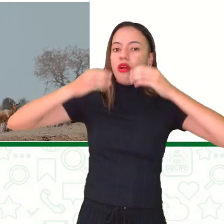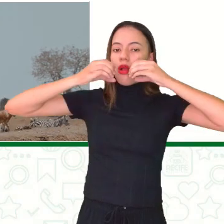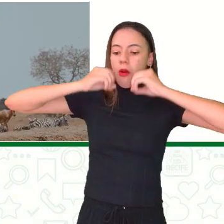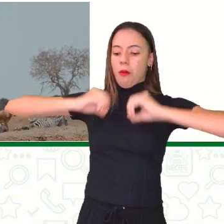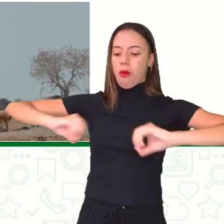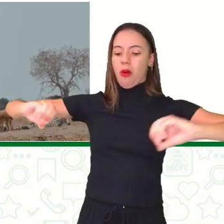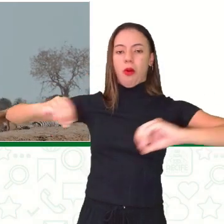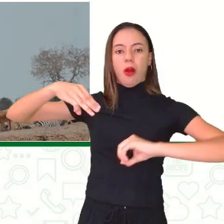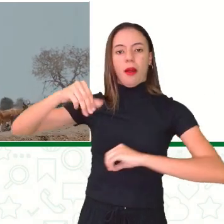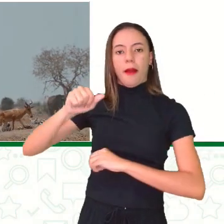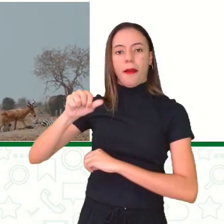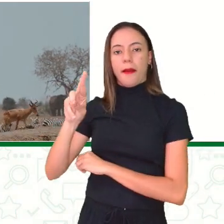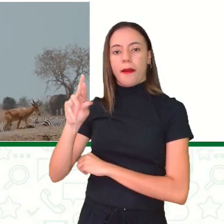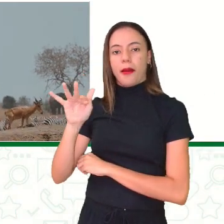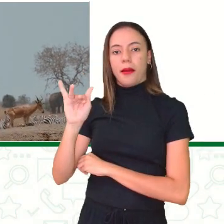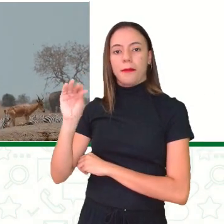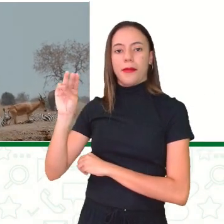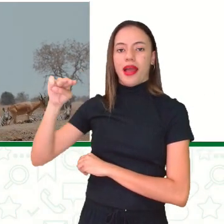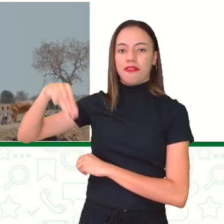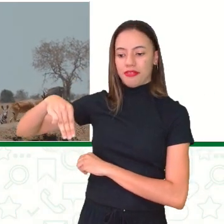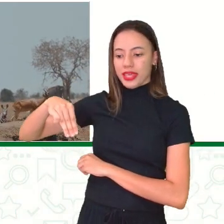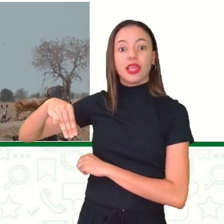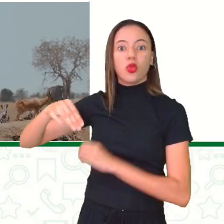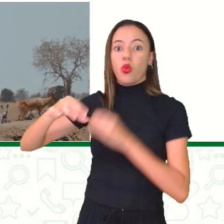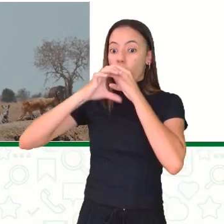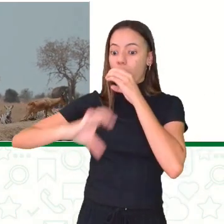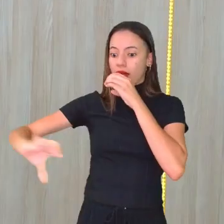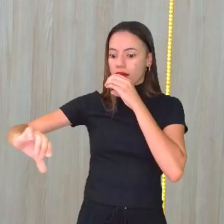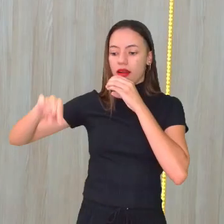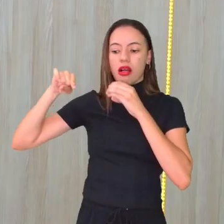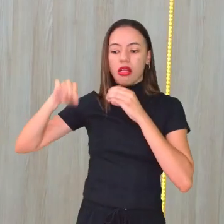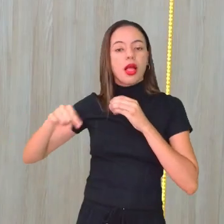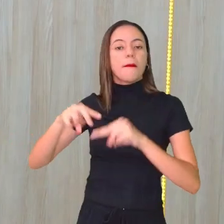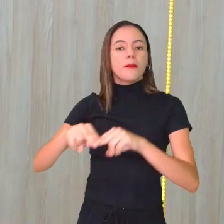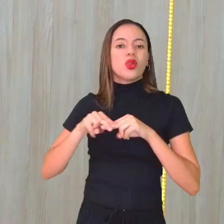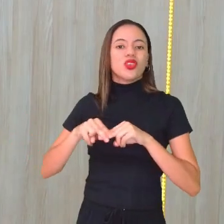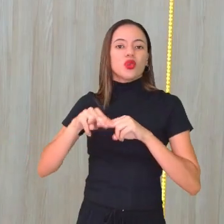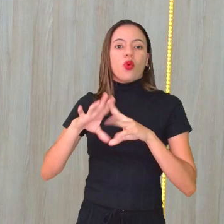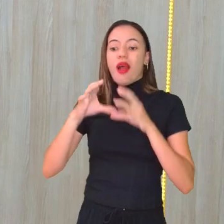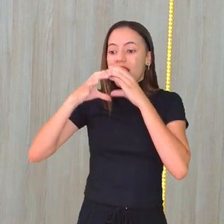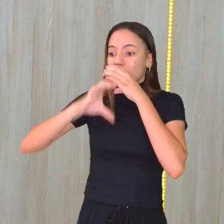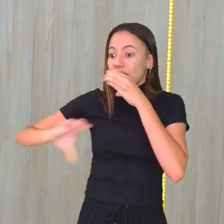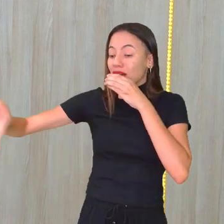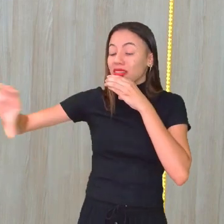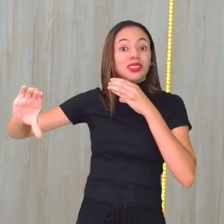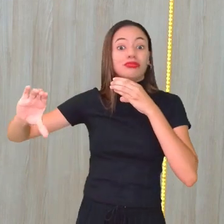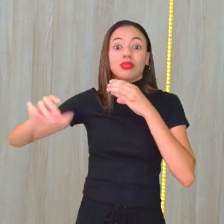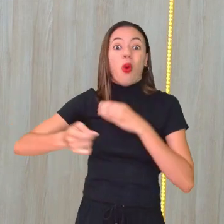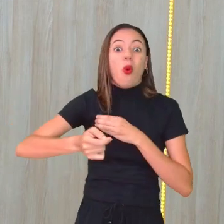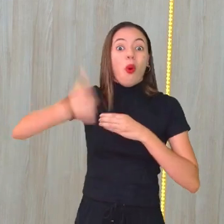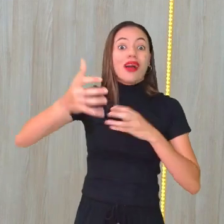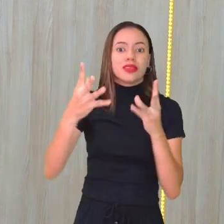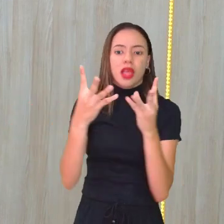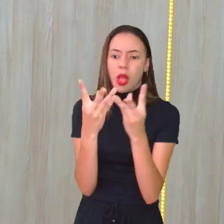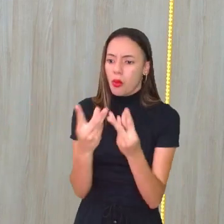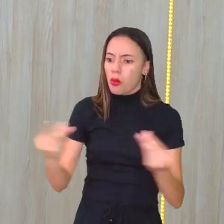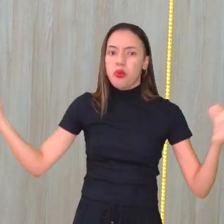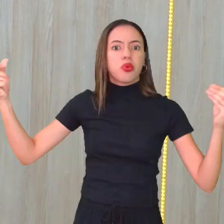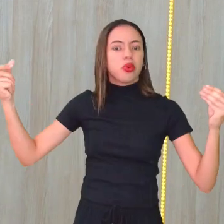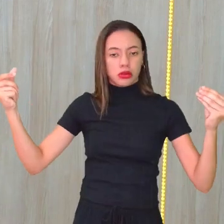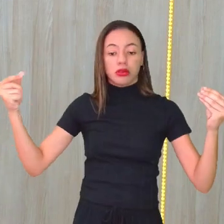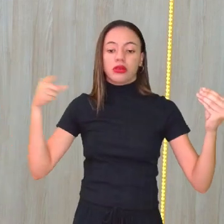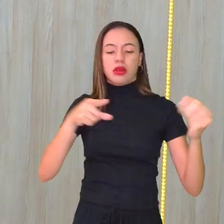espécie de extinção, vamos dizer, estava ameaçando a espécie dos elefantes. E aí criaram o plástico para